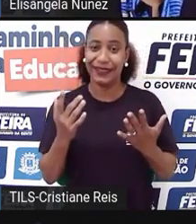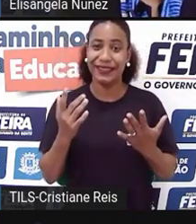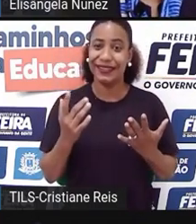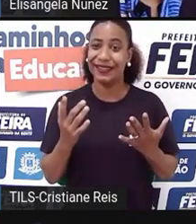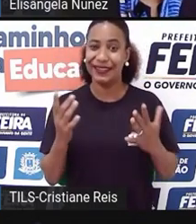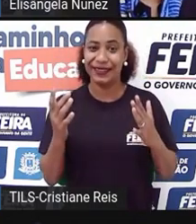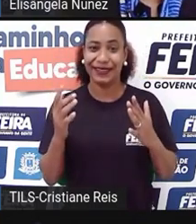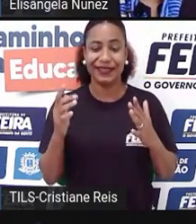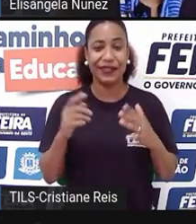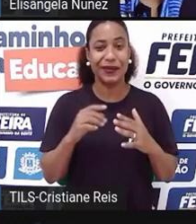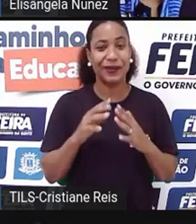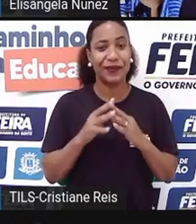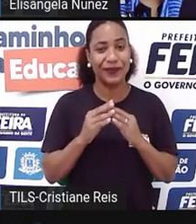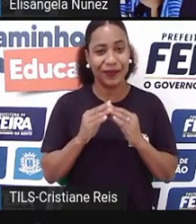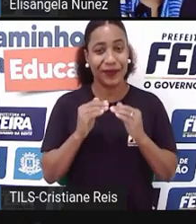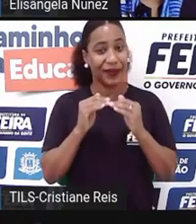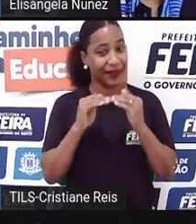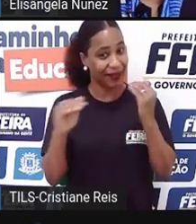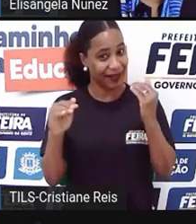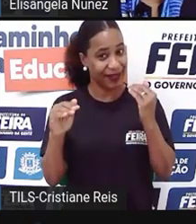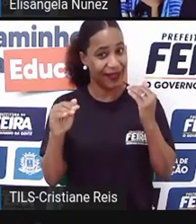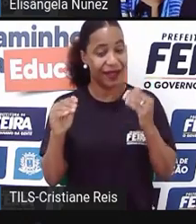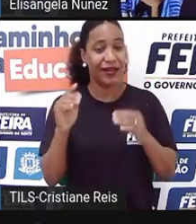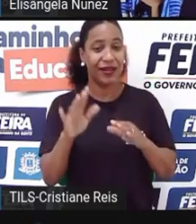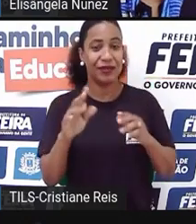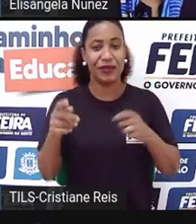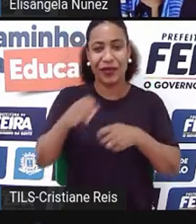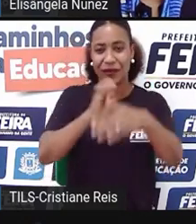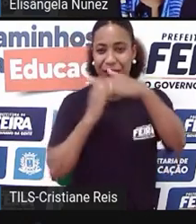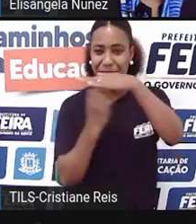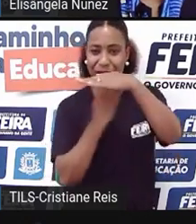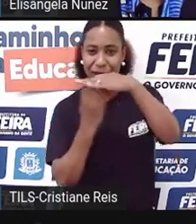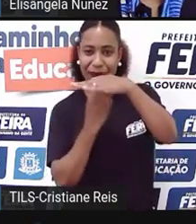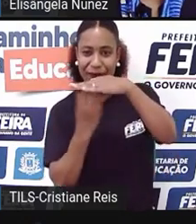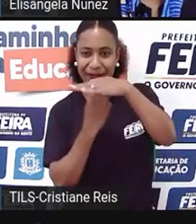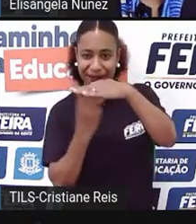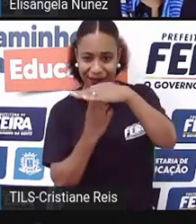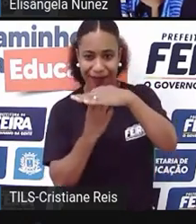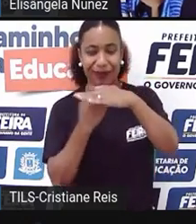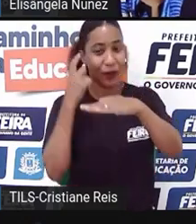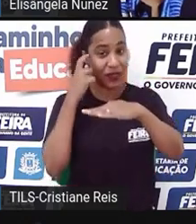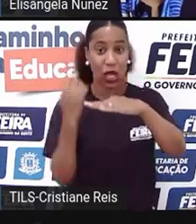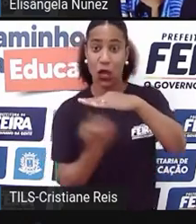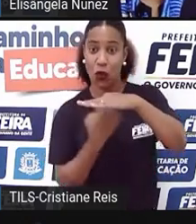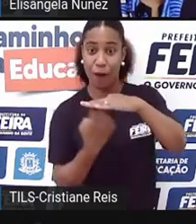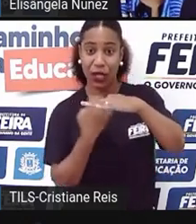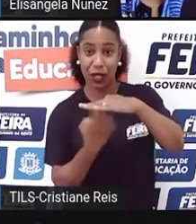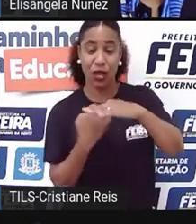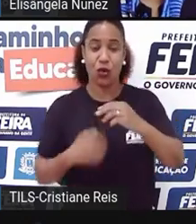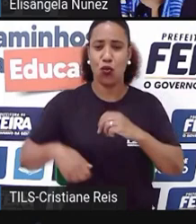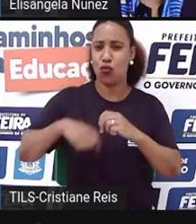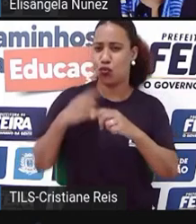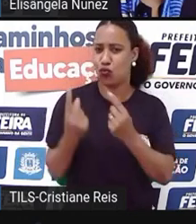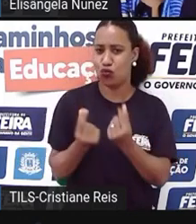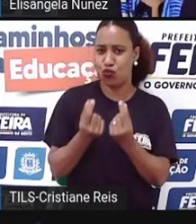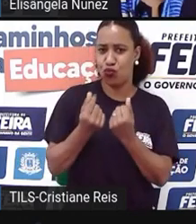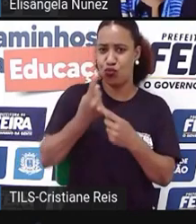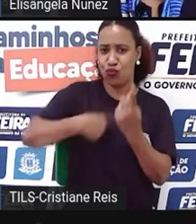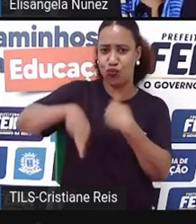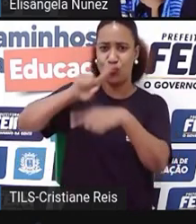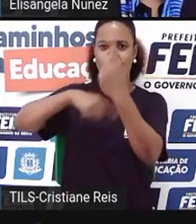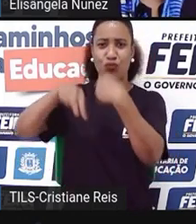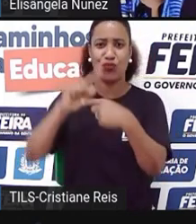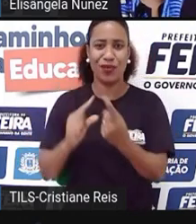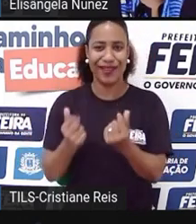colocada quase como uma coisa, assim, mágica, né? Um conto de fadas. A pessoa começou, deu certo e já está com o dinheiro na mão.